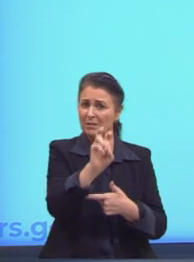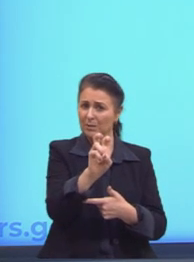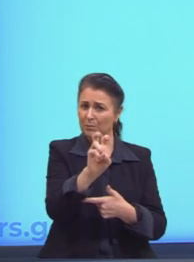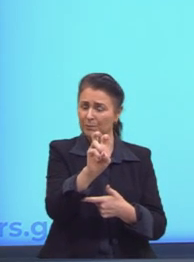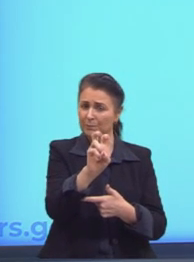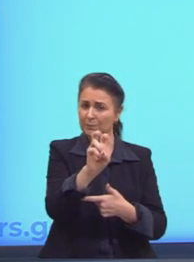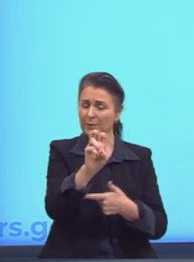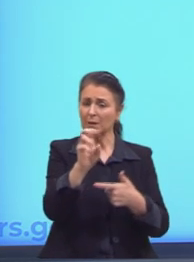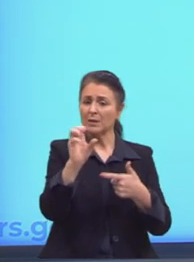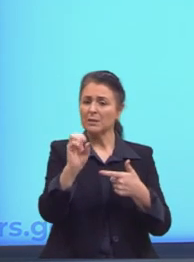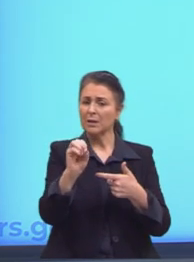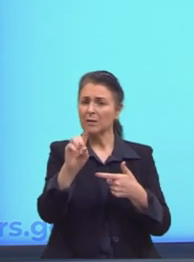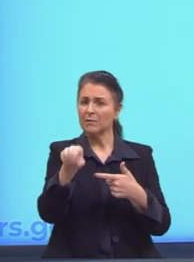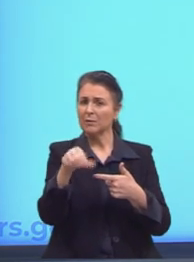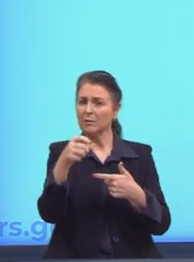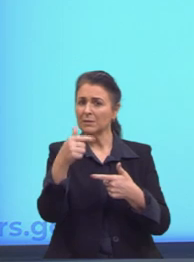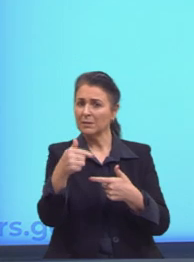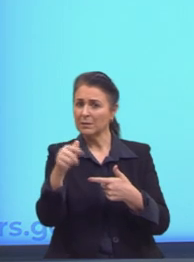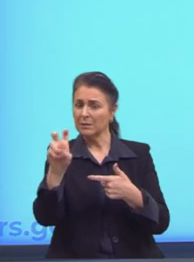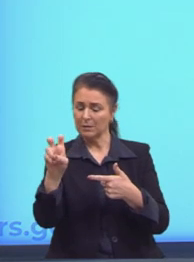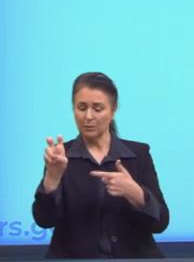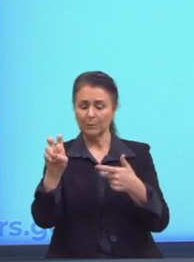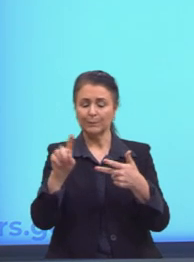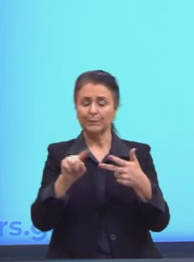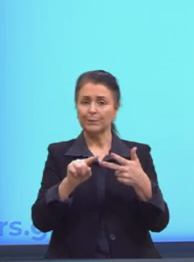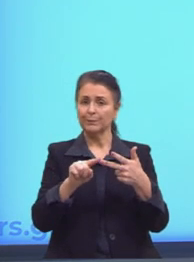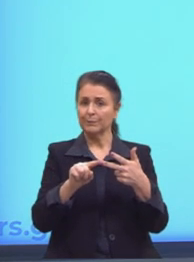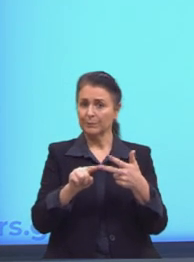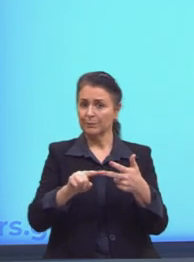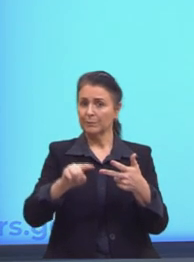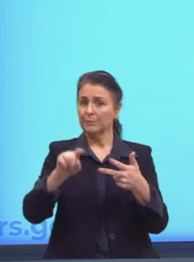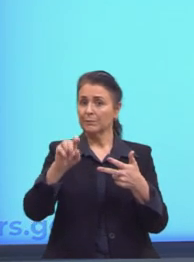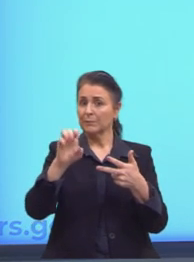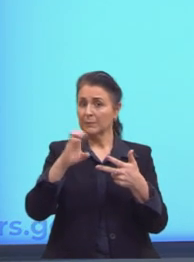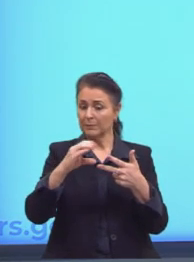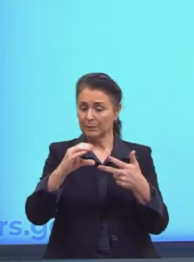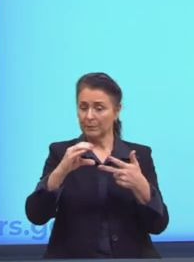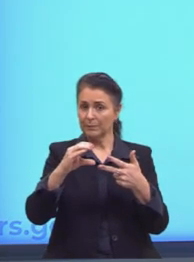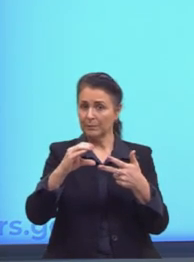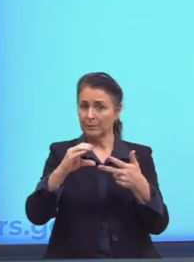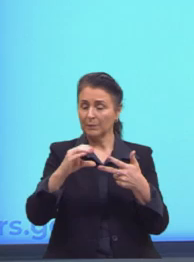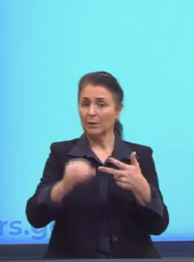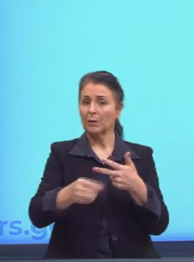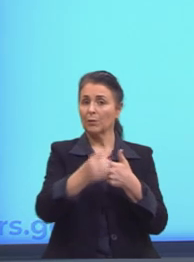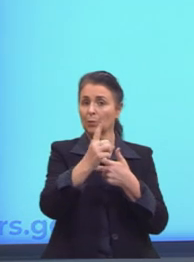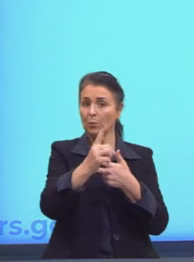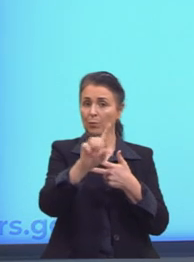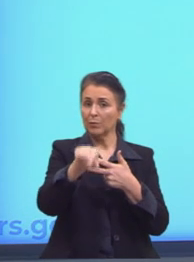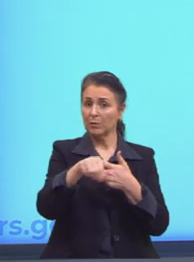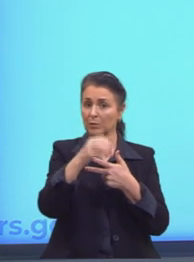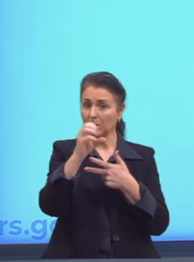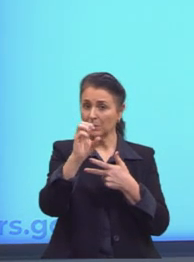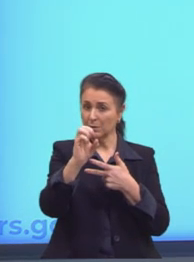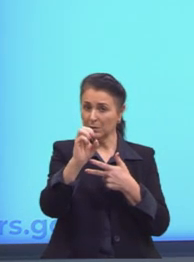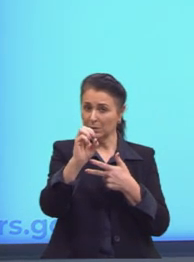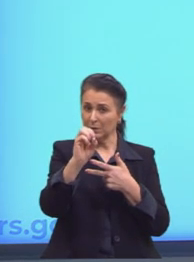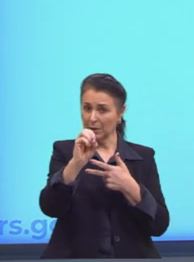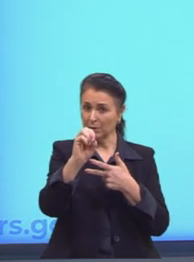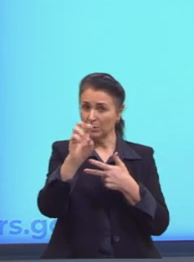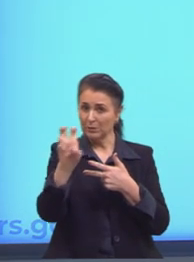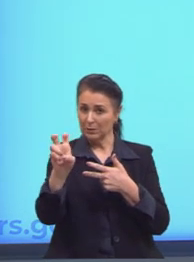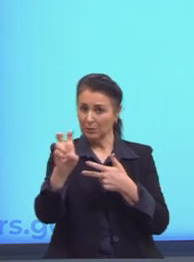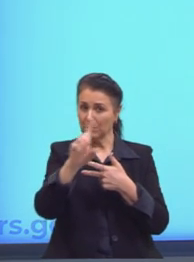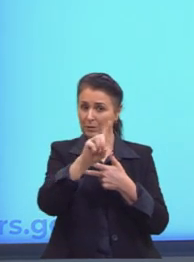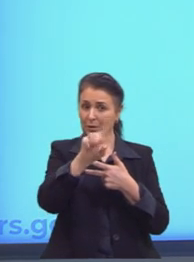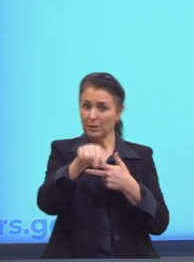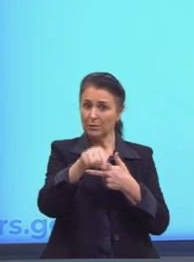e 0,75. Alternativa C, 1,05 e 1